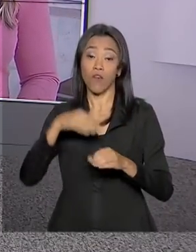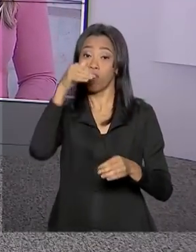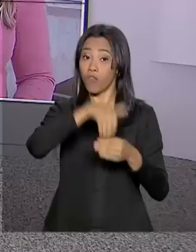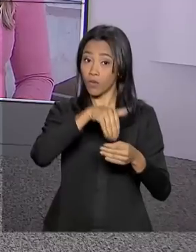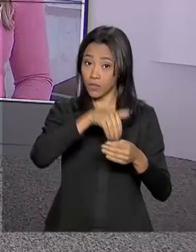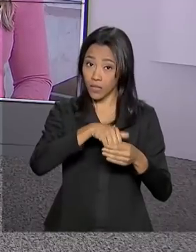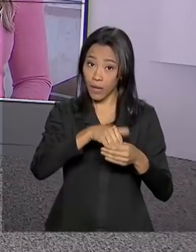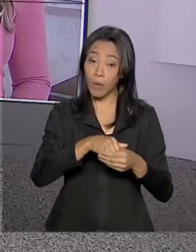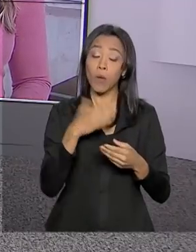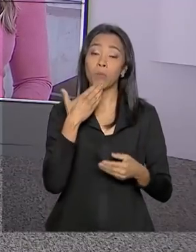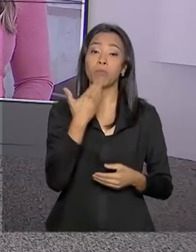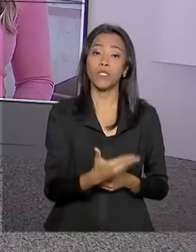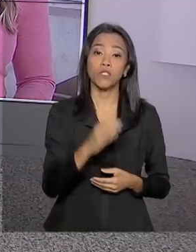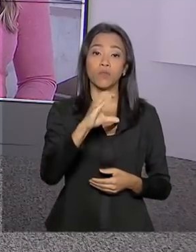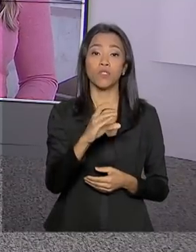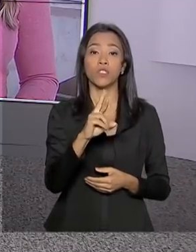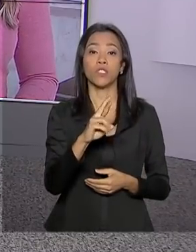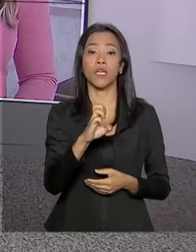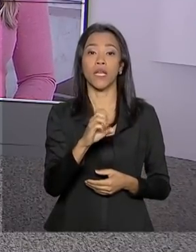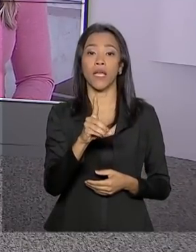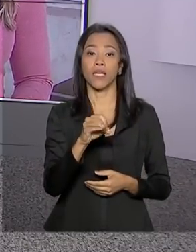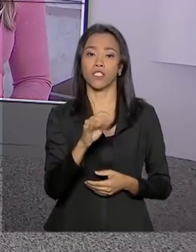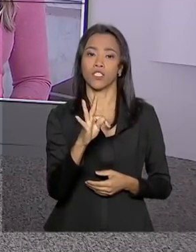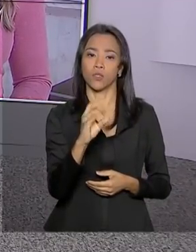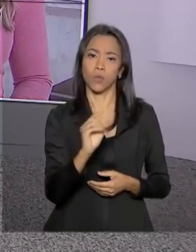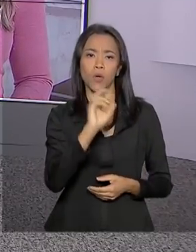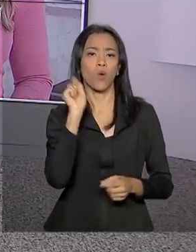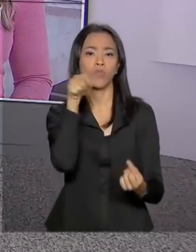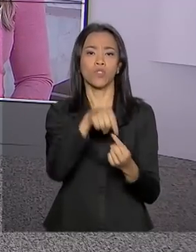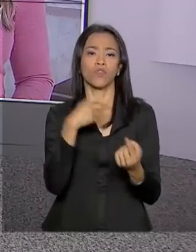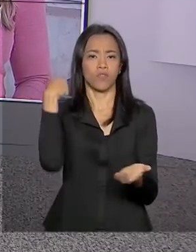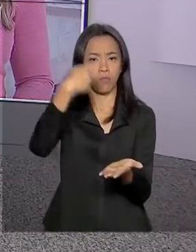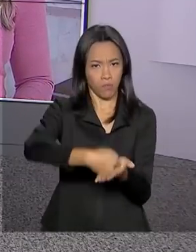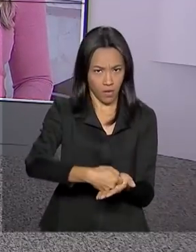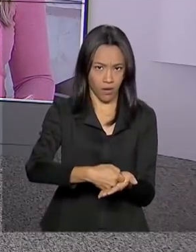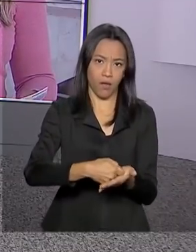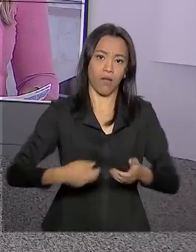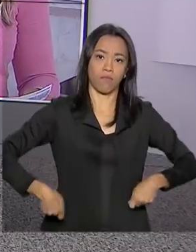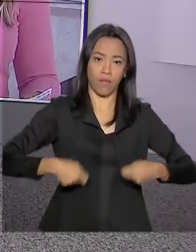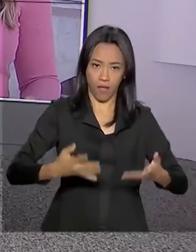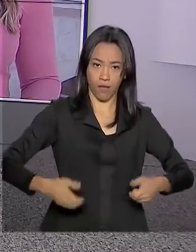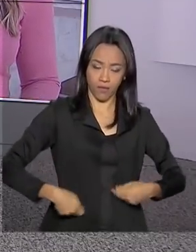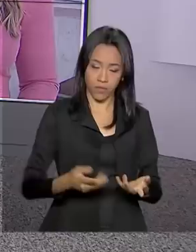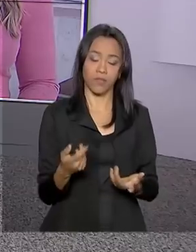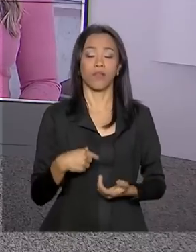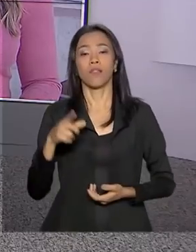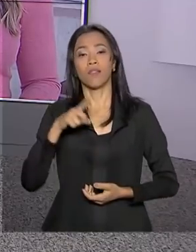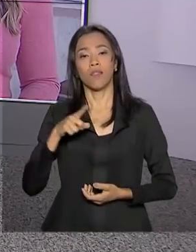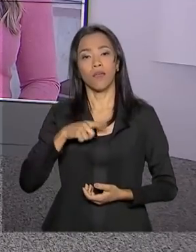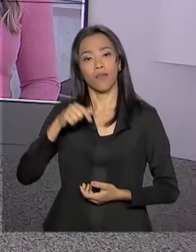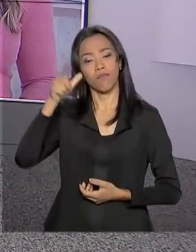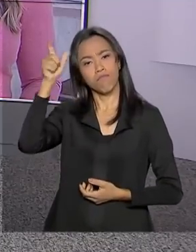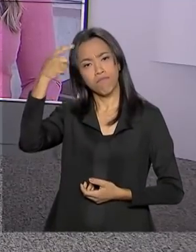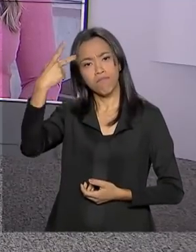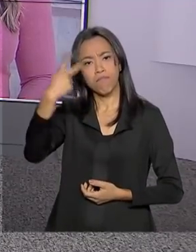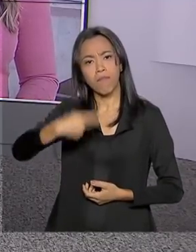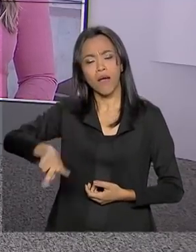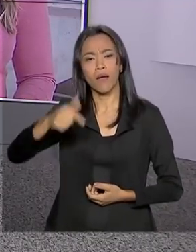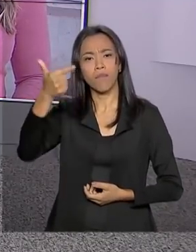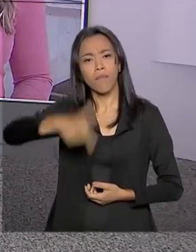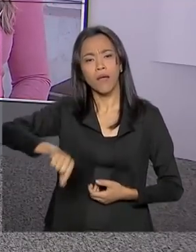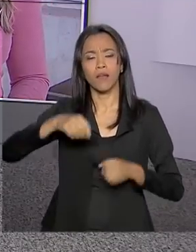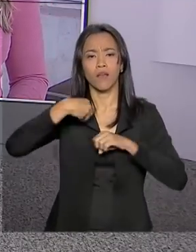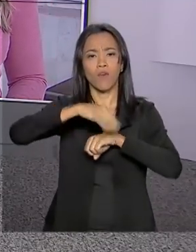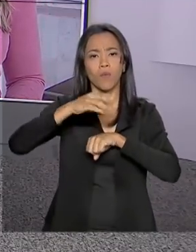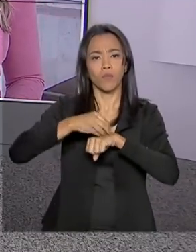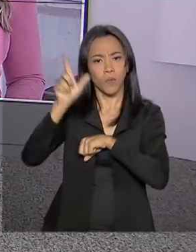governo de quase R 250 bilhões para pagar despesas obrigatórias. A Selma Dias tem as informações para a gente. Selma, vai ser mais uma